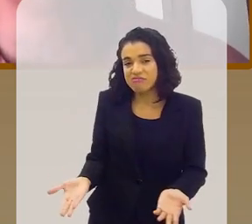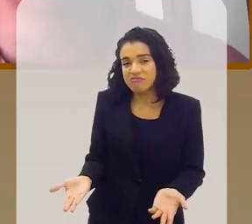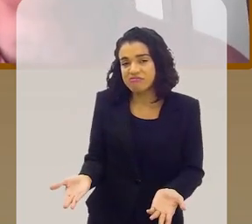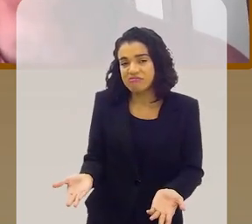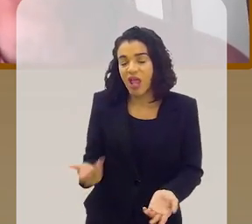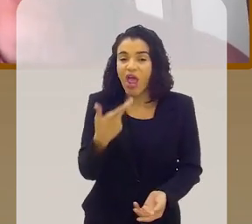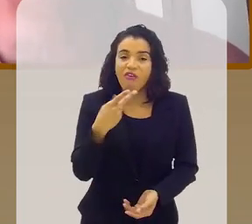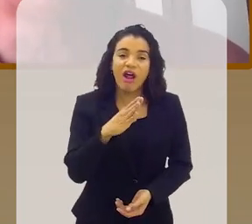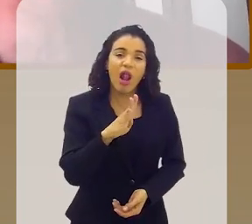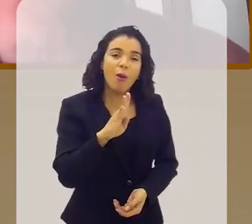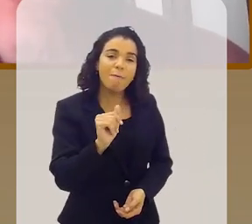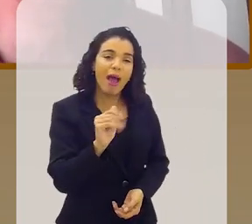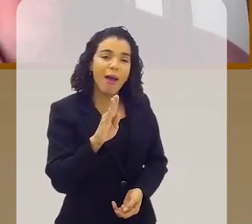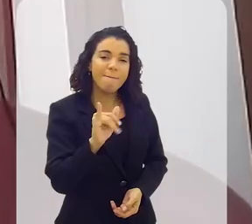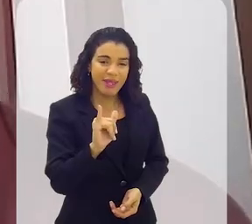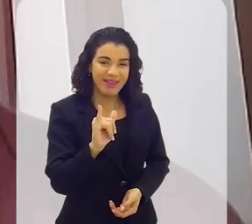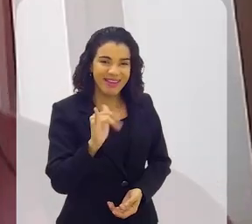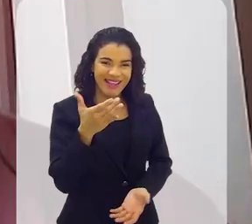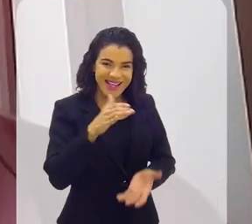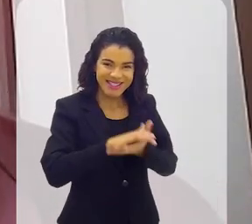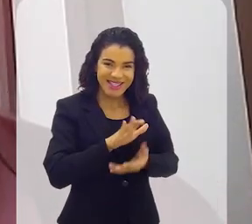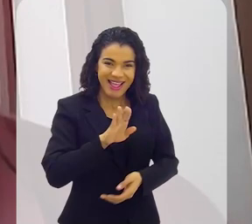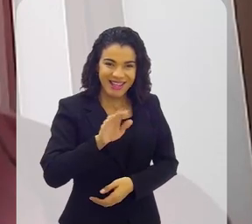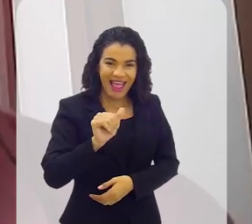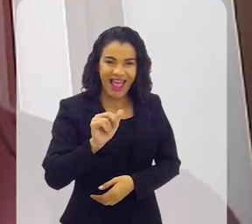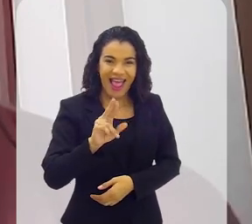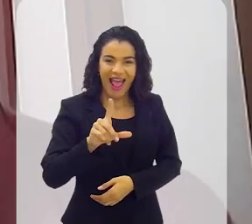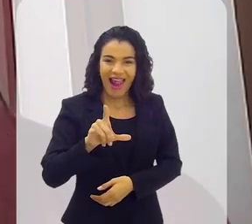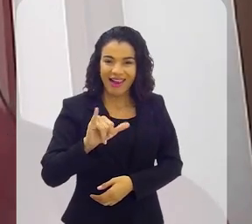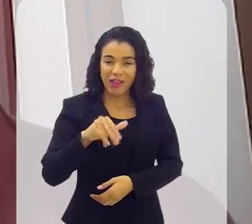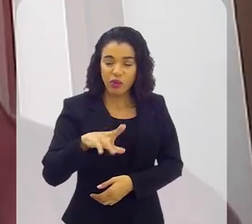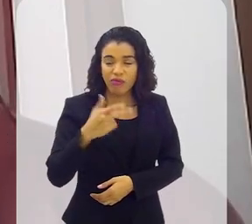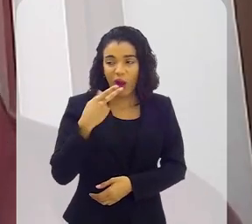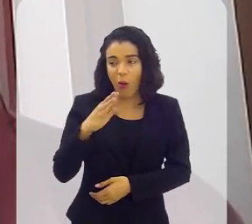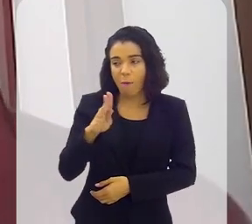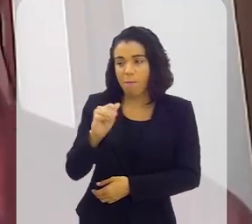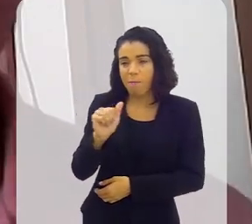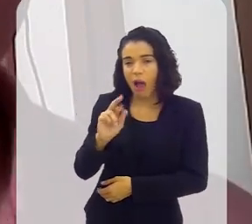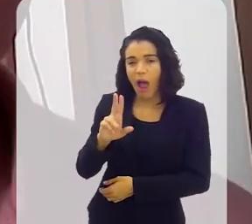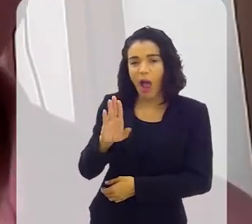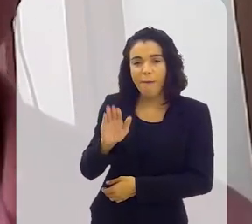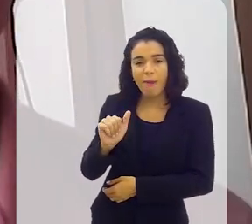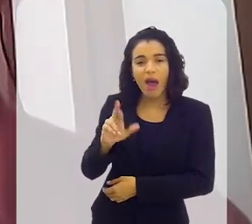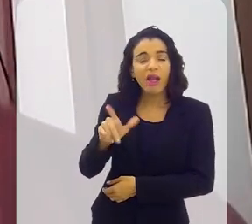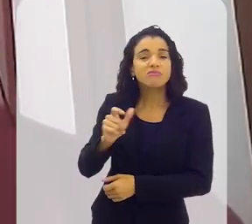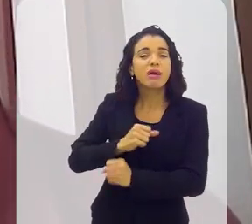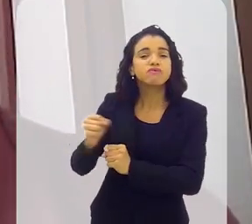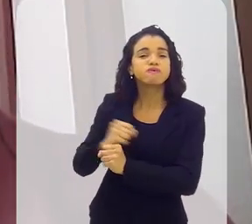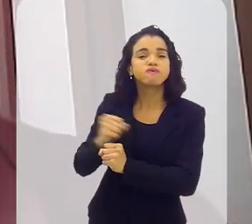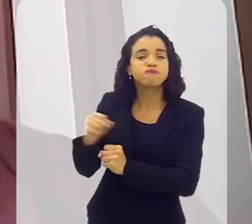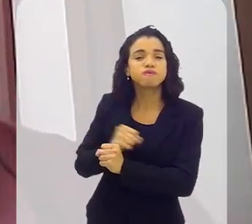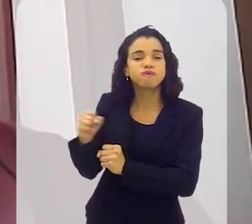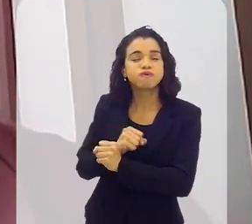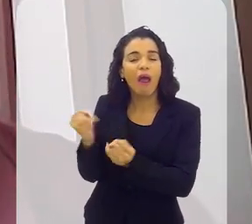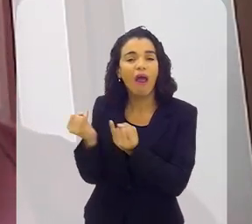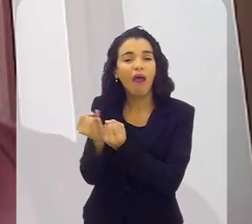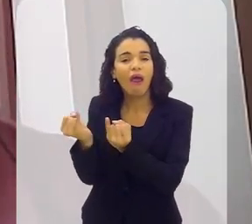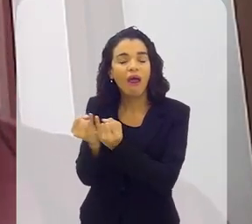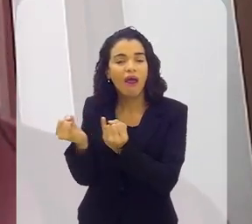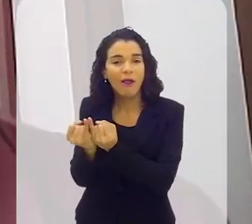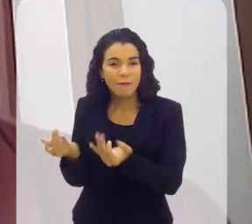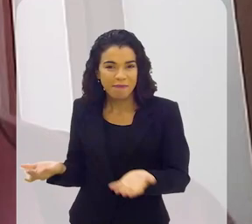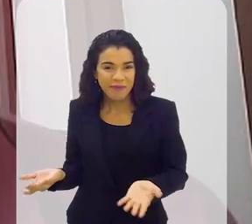Eu chamo a Babi de Bárbara, a Babi do Arlindo de Bárbara, porque a gente conhece há muito tempo. Então, não era